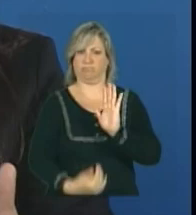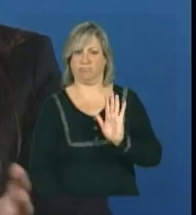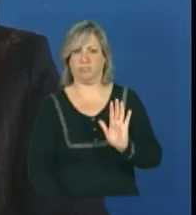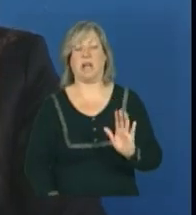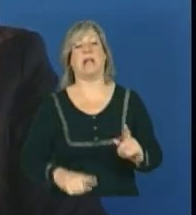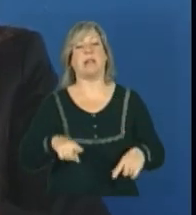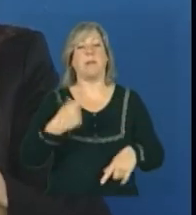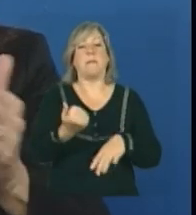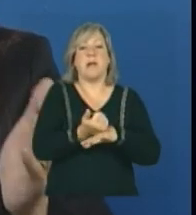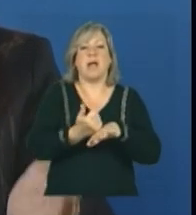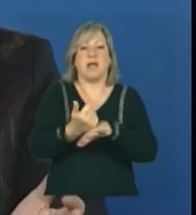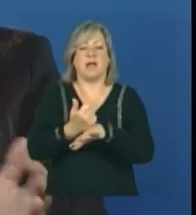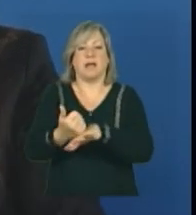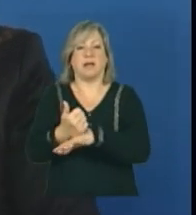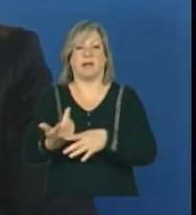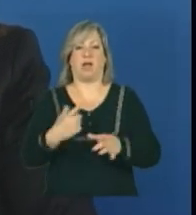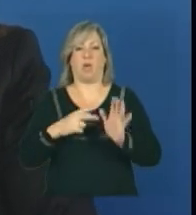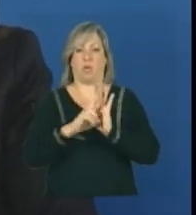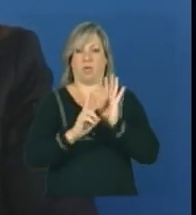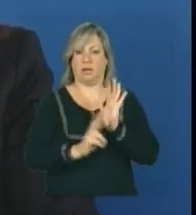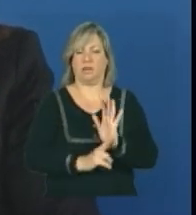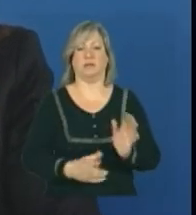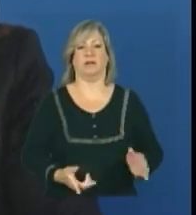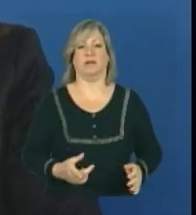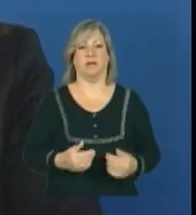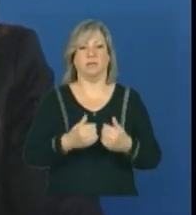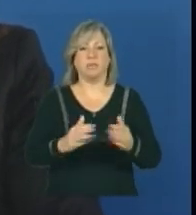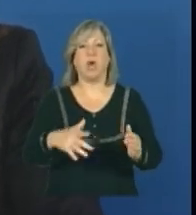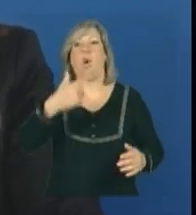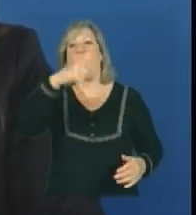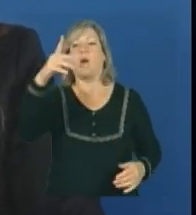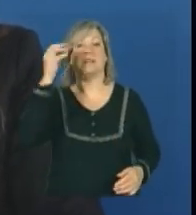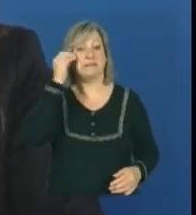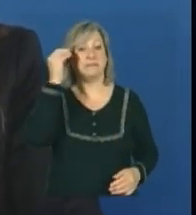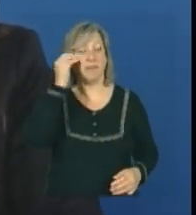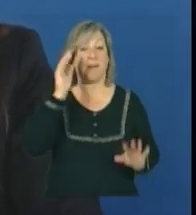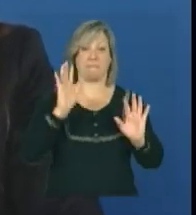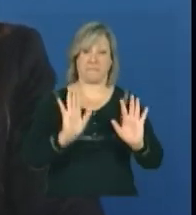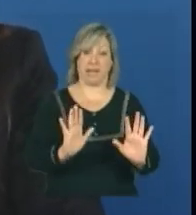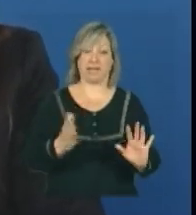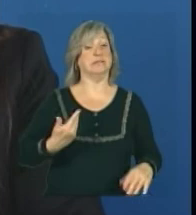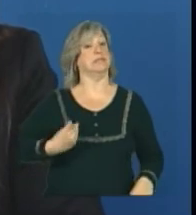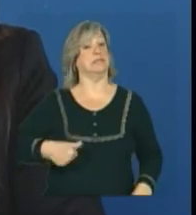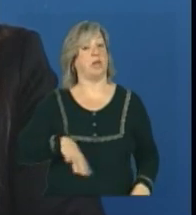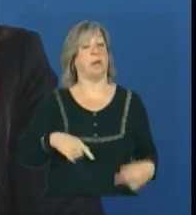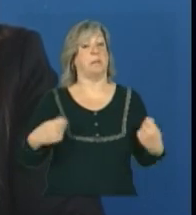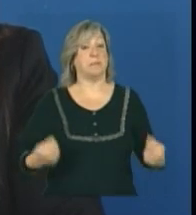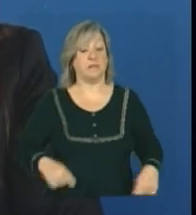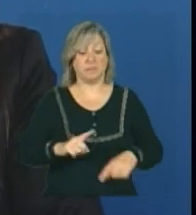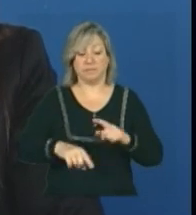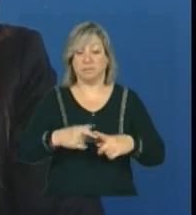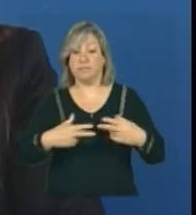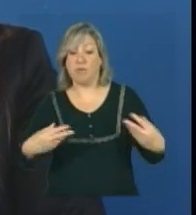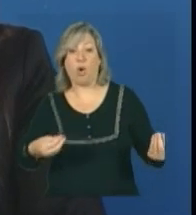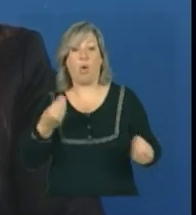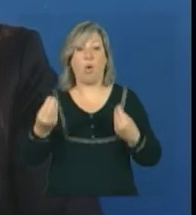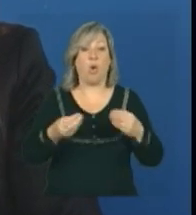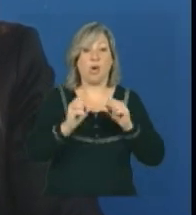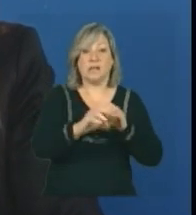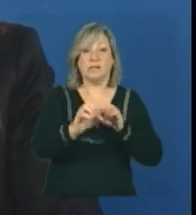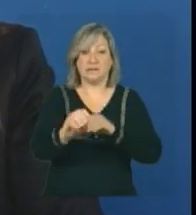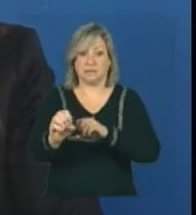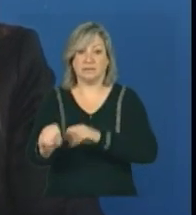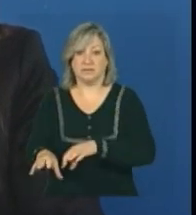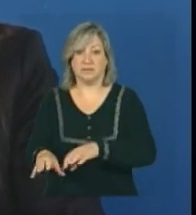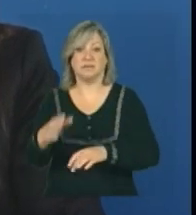aprimore e abra até essa regulação para outras experiências. Agora, nós vamos ter material de orientação. E esse